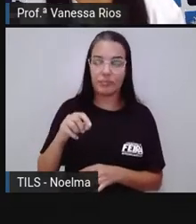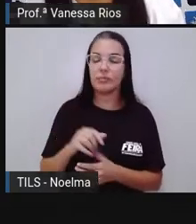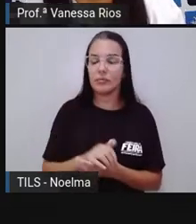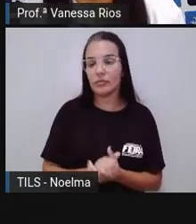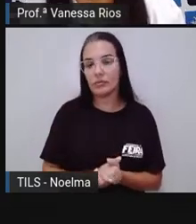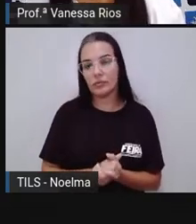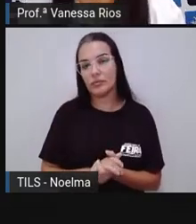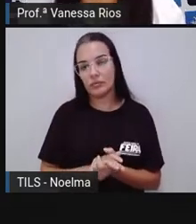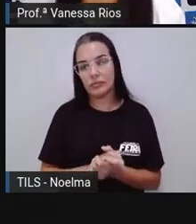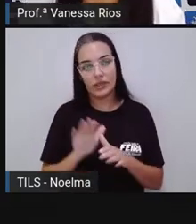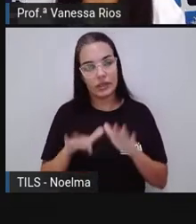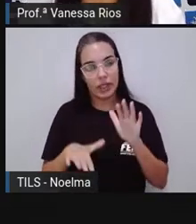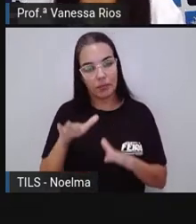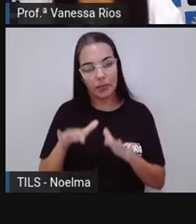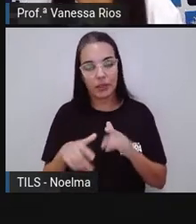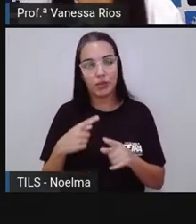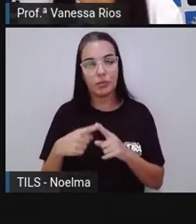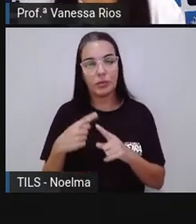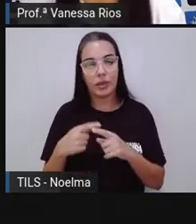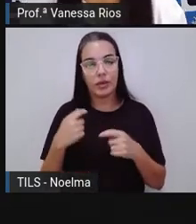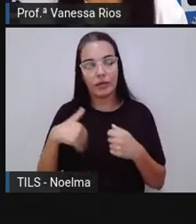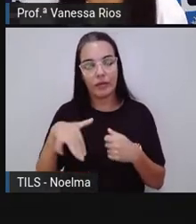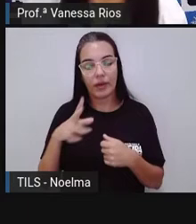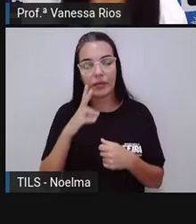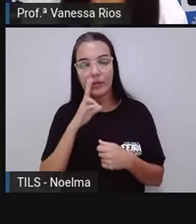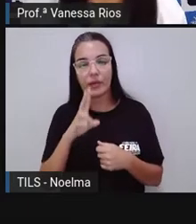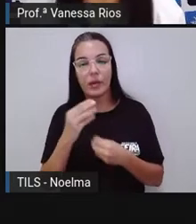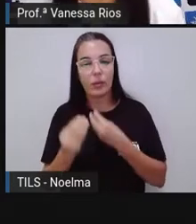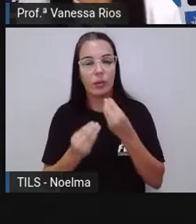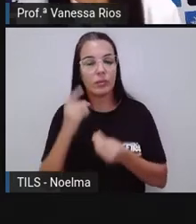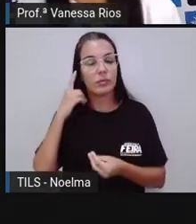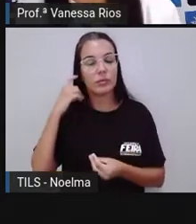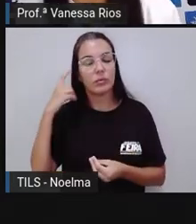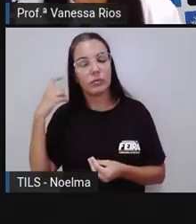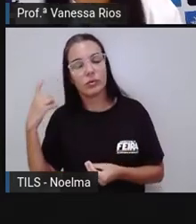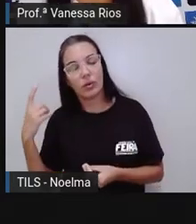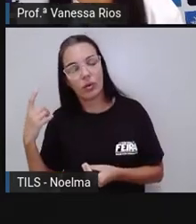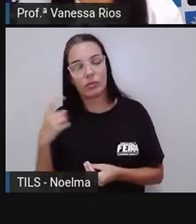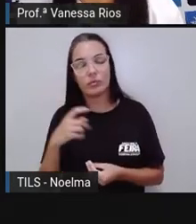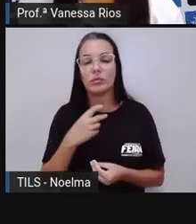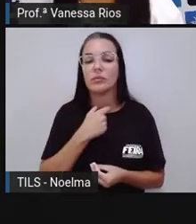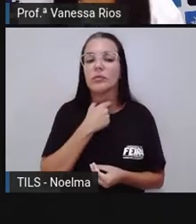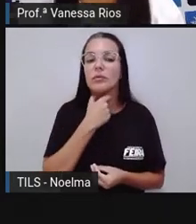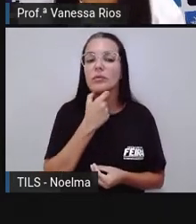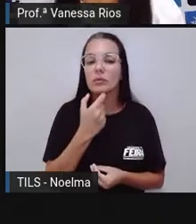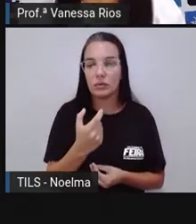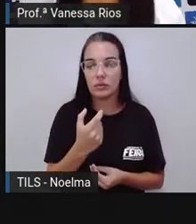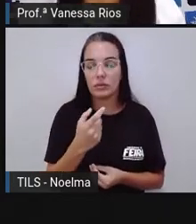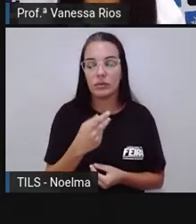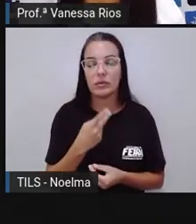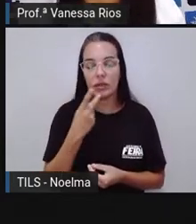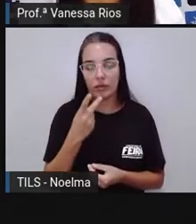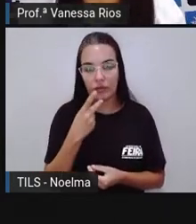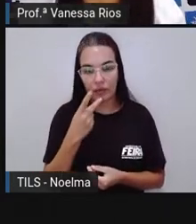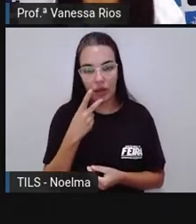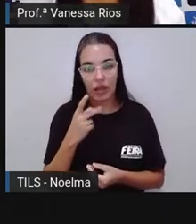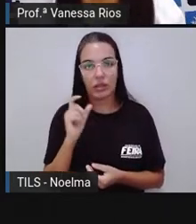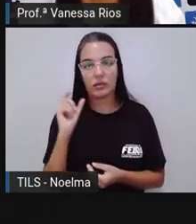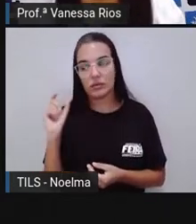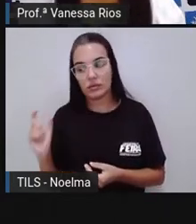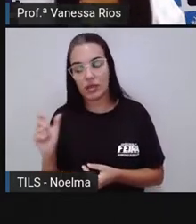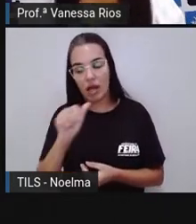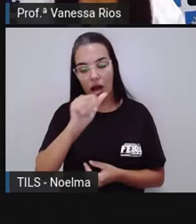agudo. O que vai determinar o uso de um acento ou outro é o som produzido nas